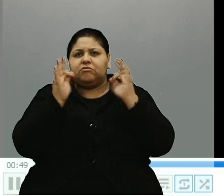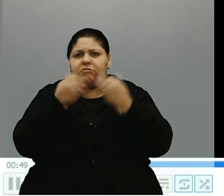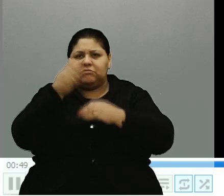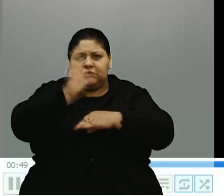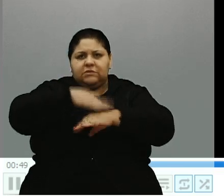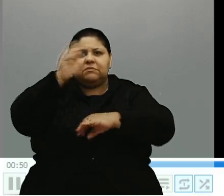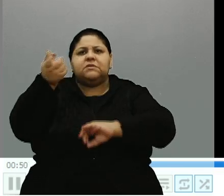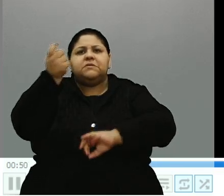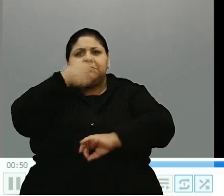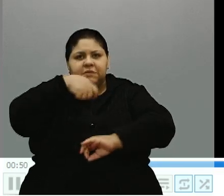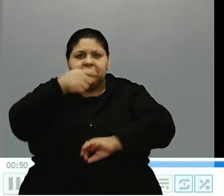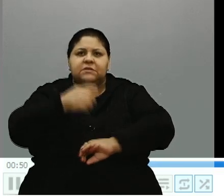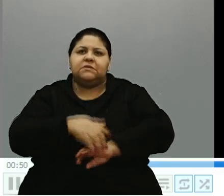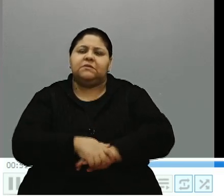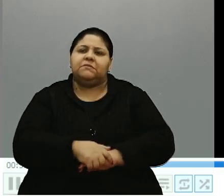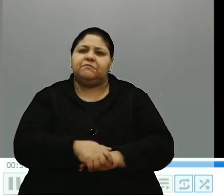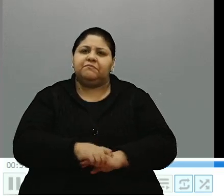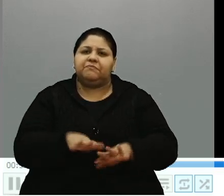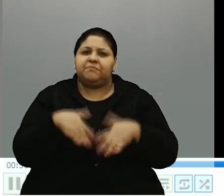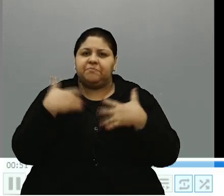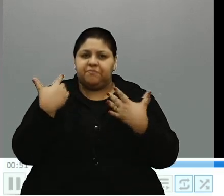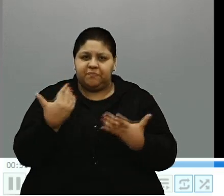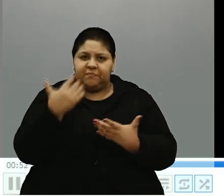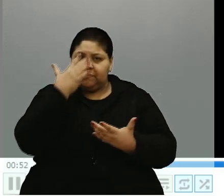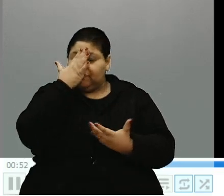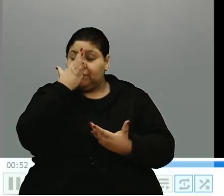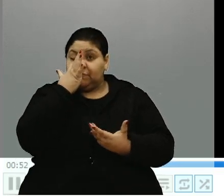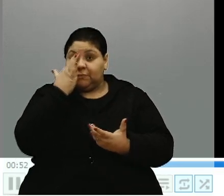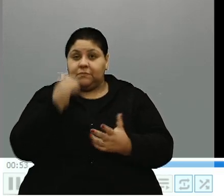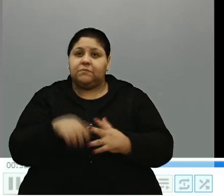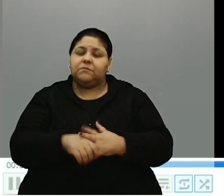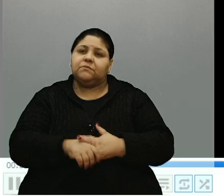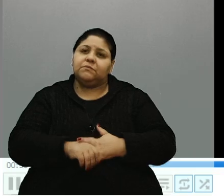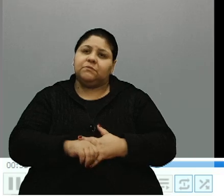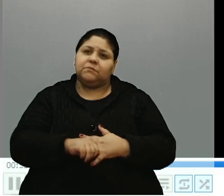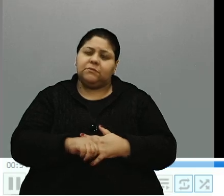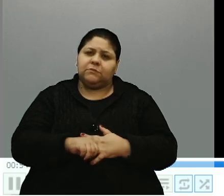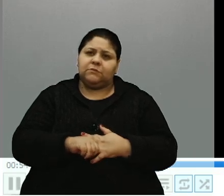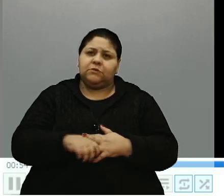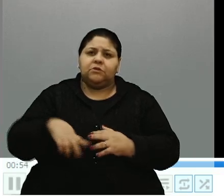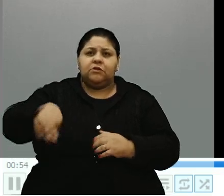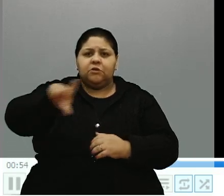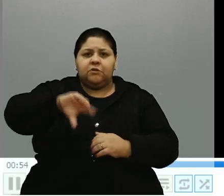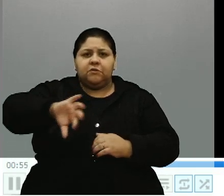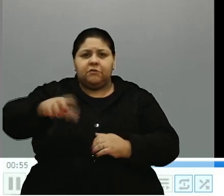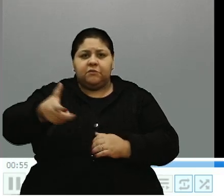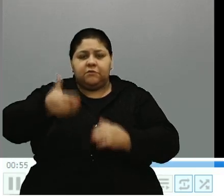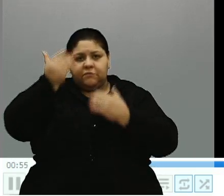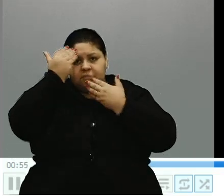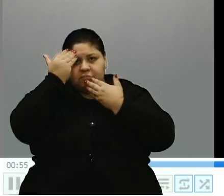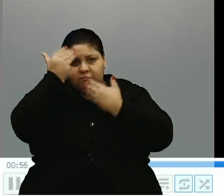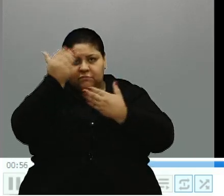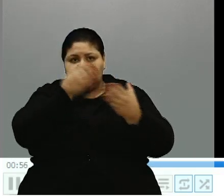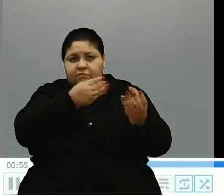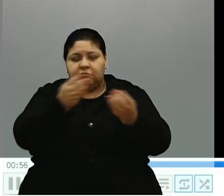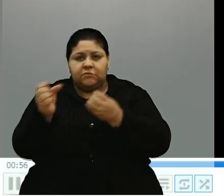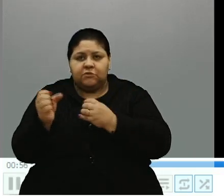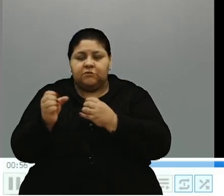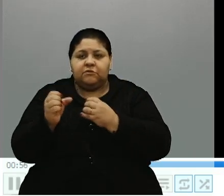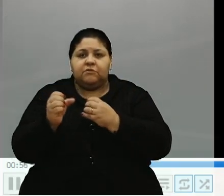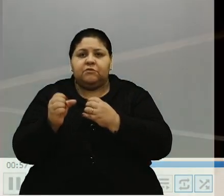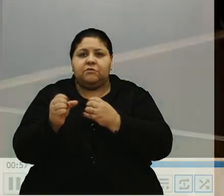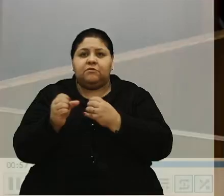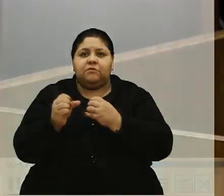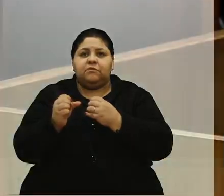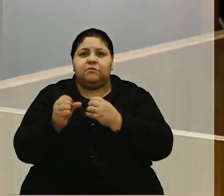precisam. Então, nós queremos agradecer muito a Associação dos Procuradores,